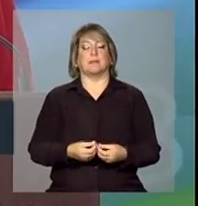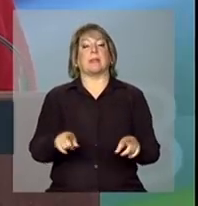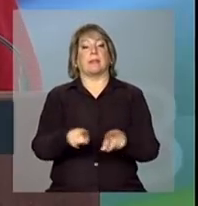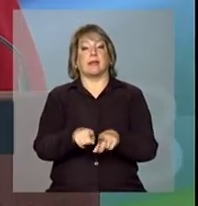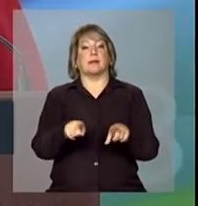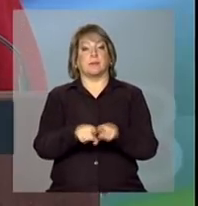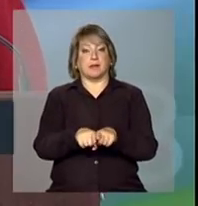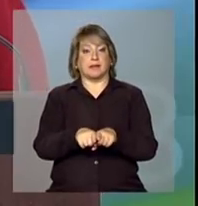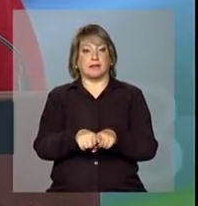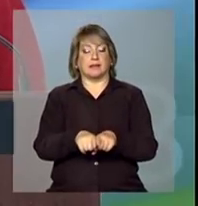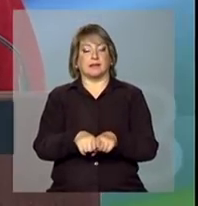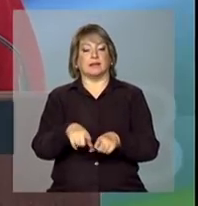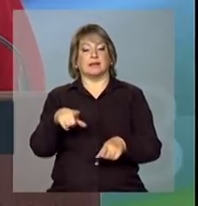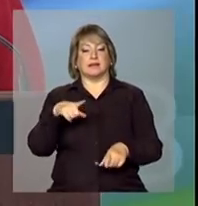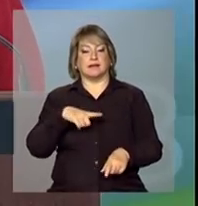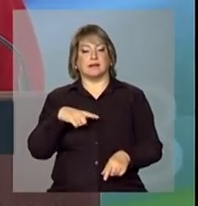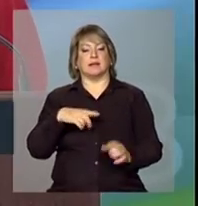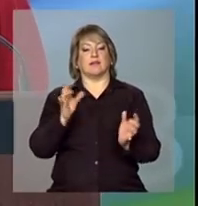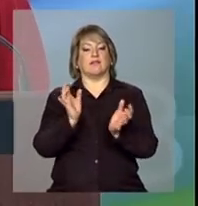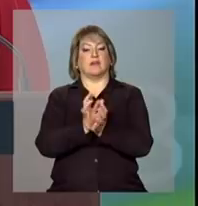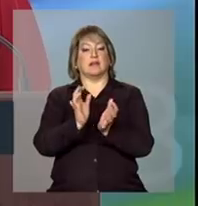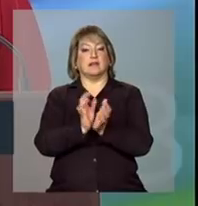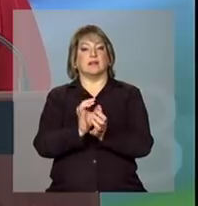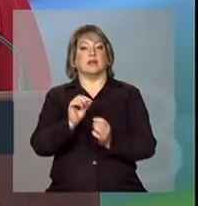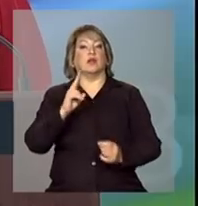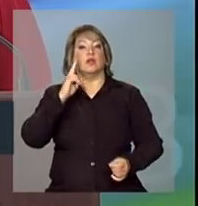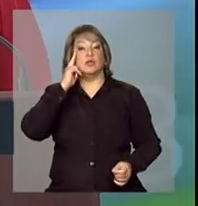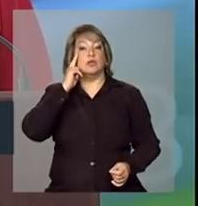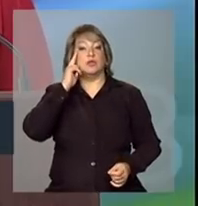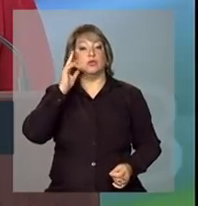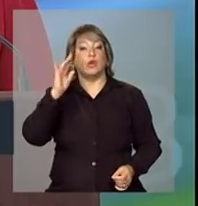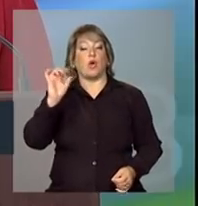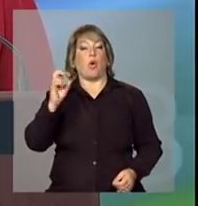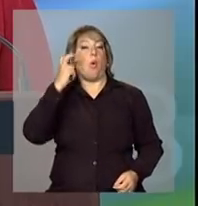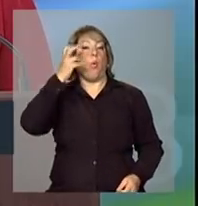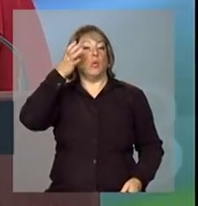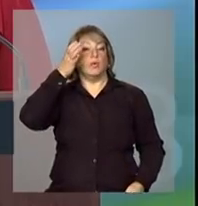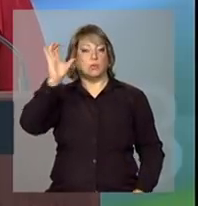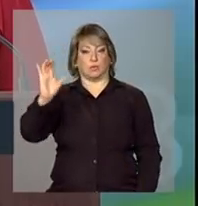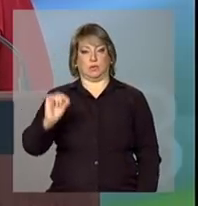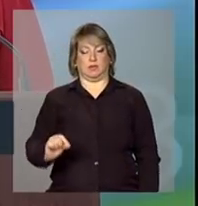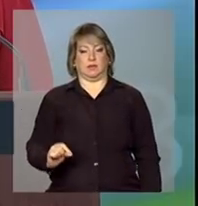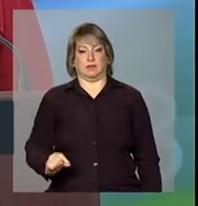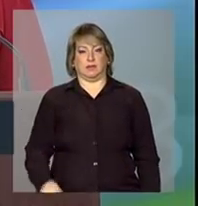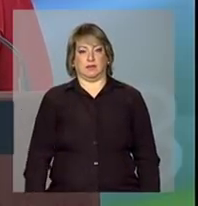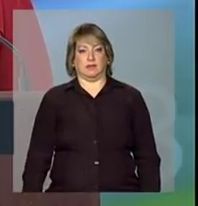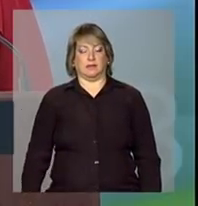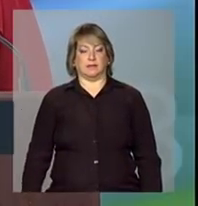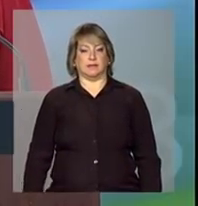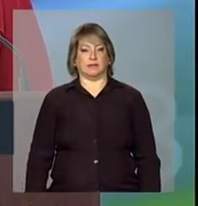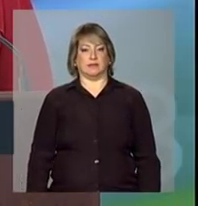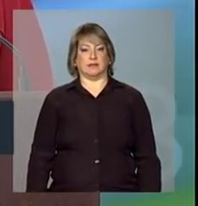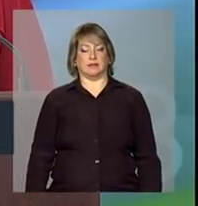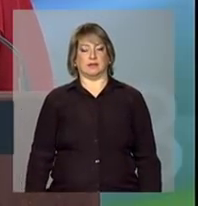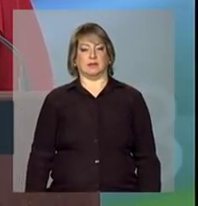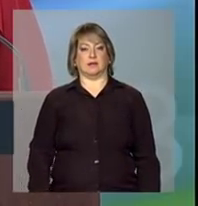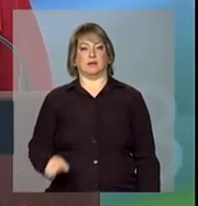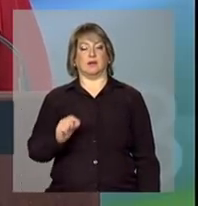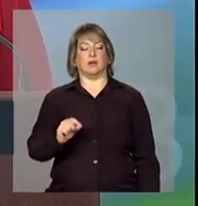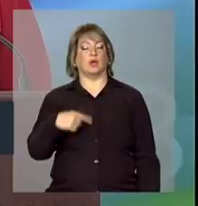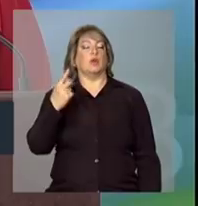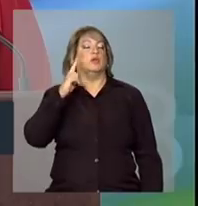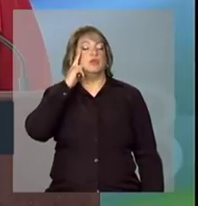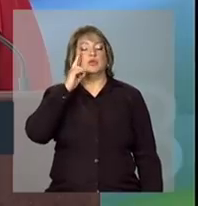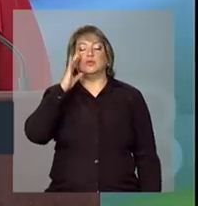disso, faz parte do sonho cultural, o justificável